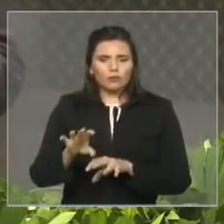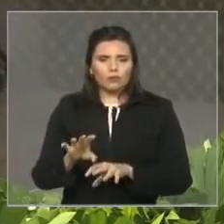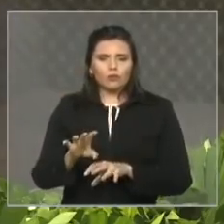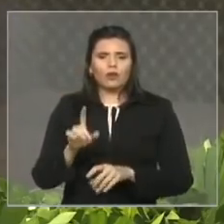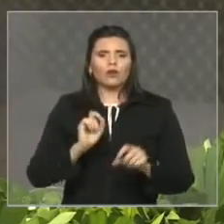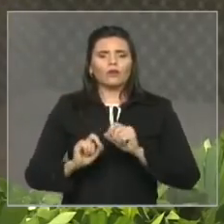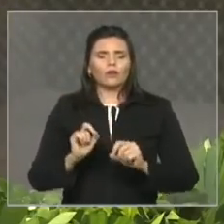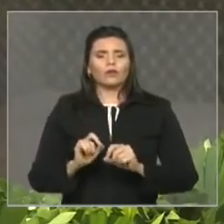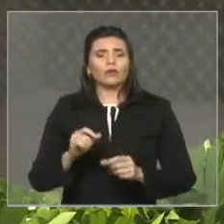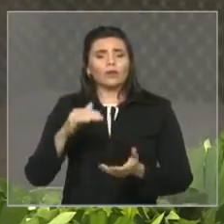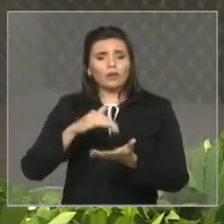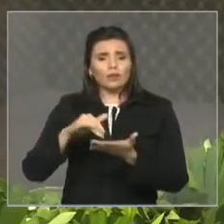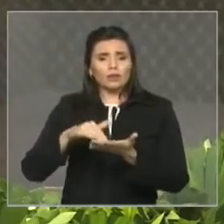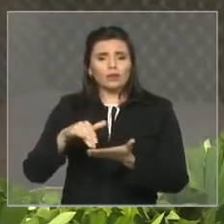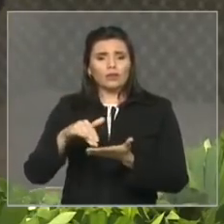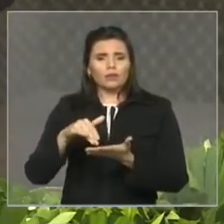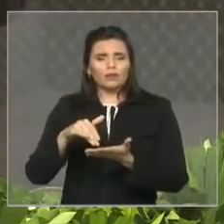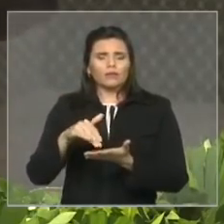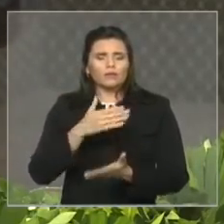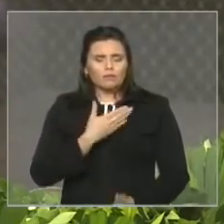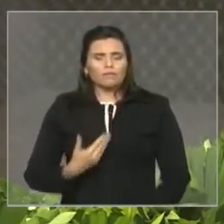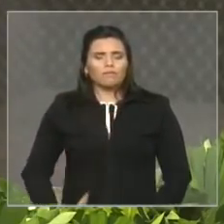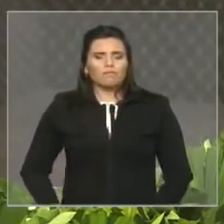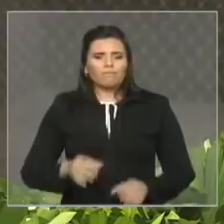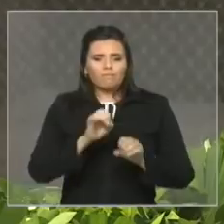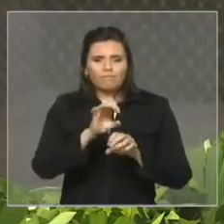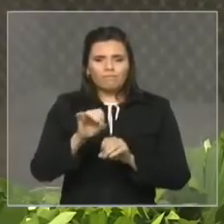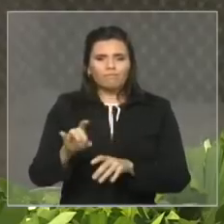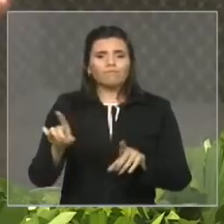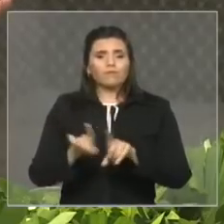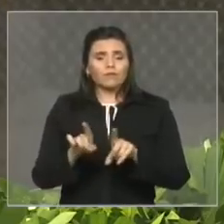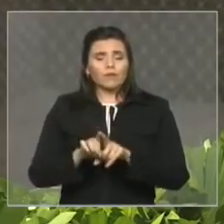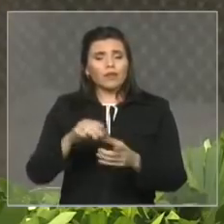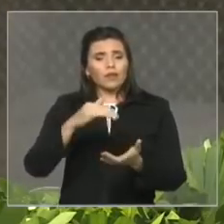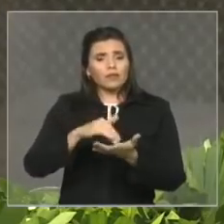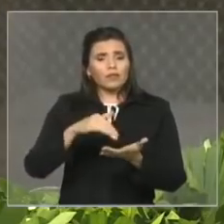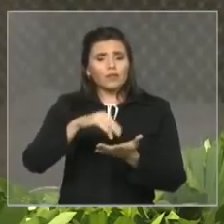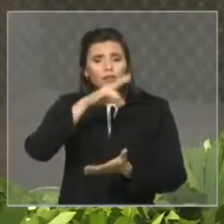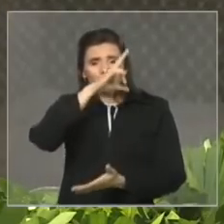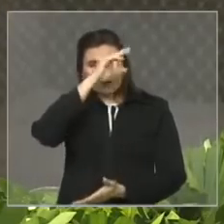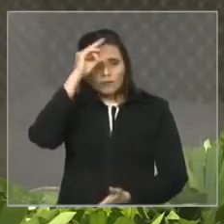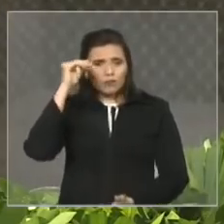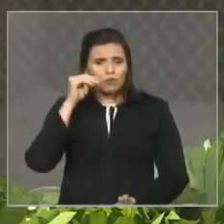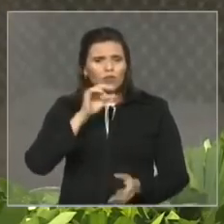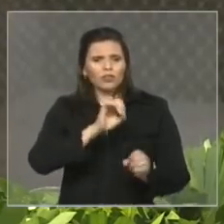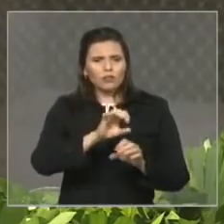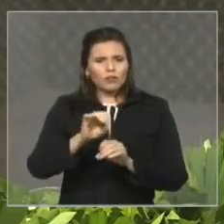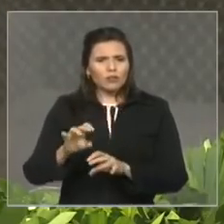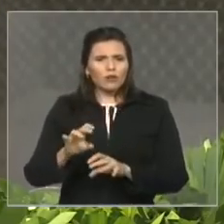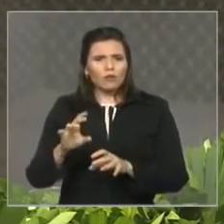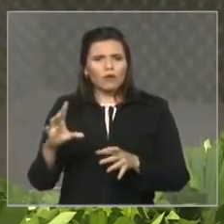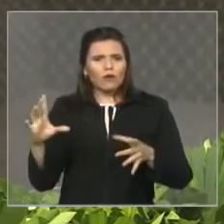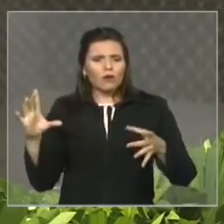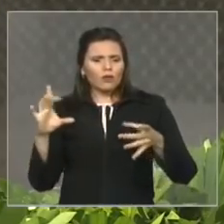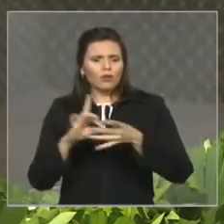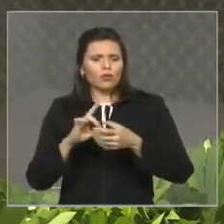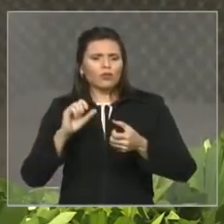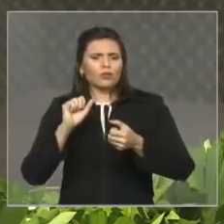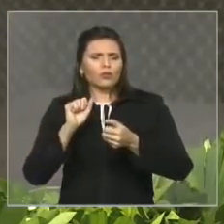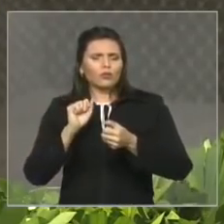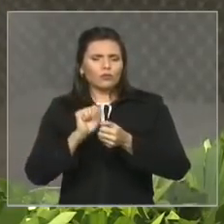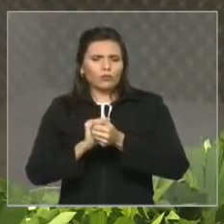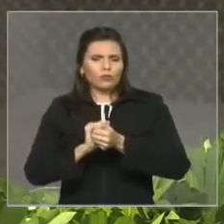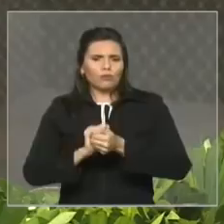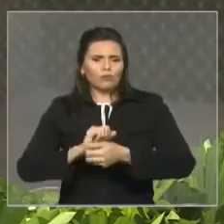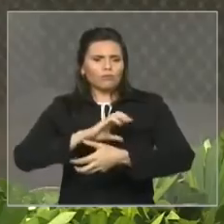estado da educação e as secretarias municipais de educação possam trabalhar de mãos dadas para que se eleve o